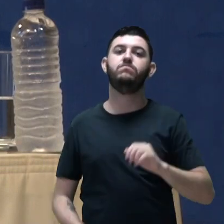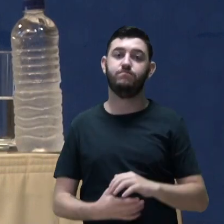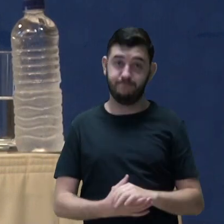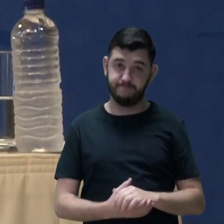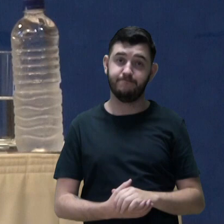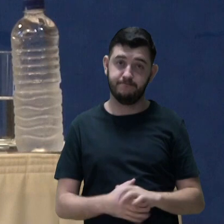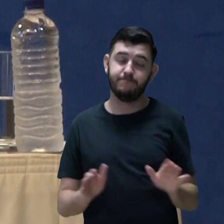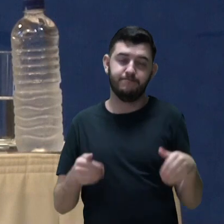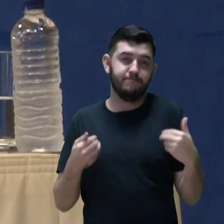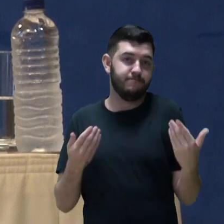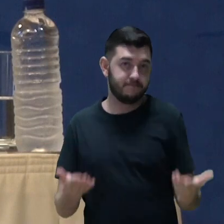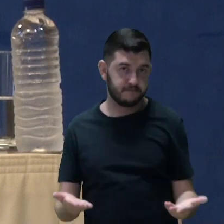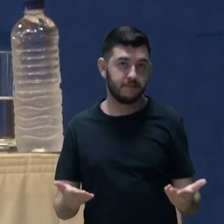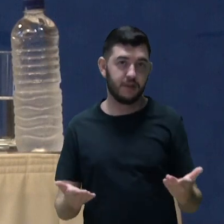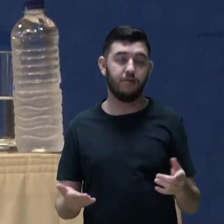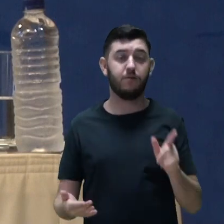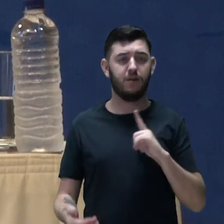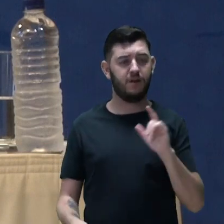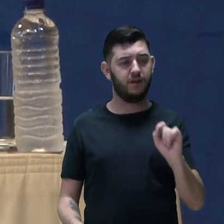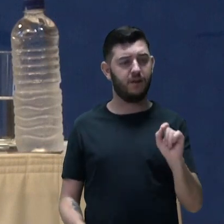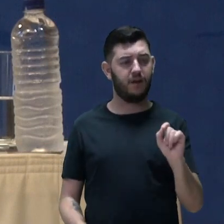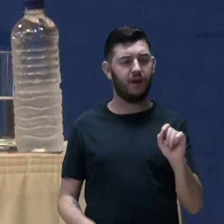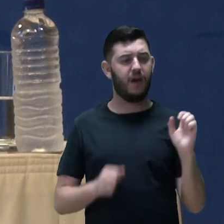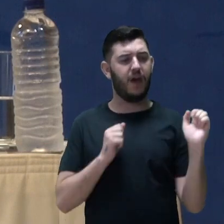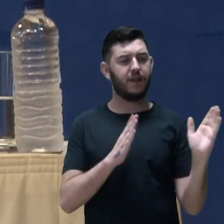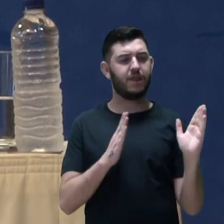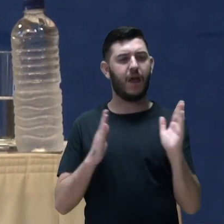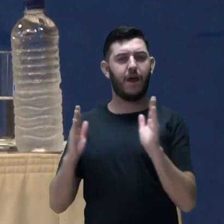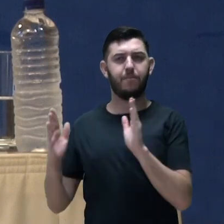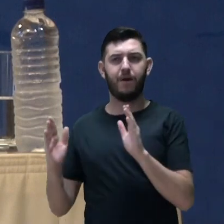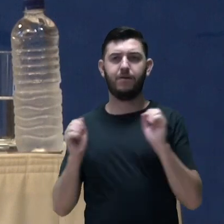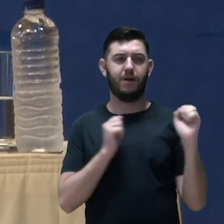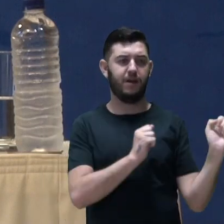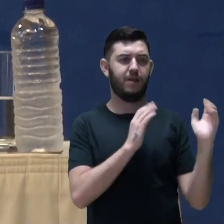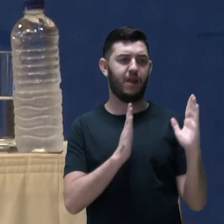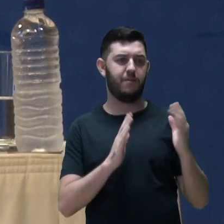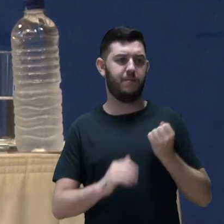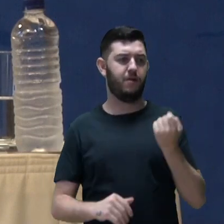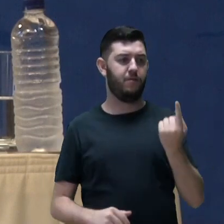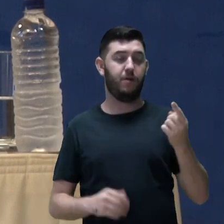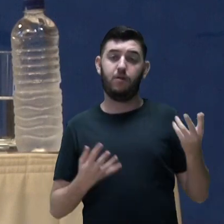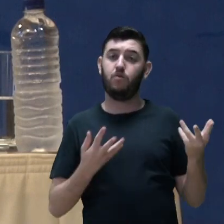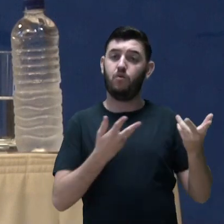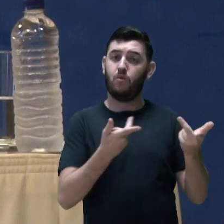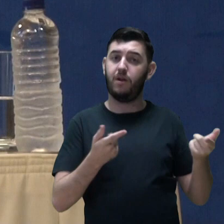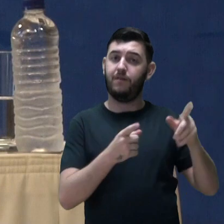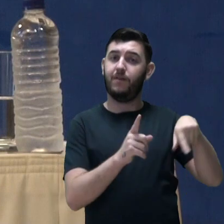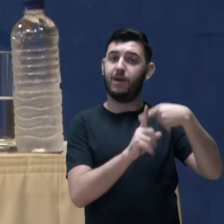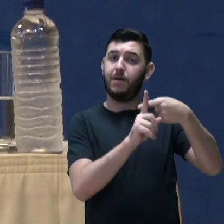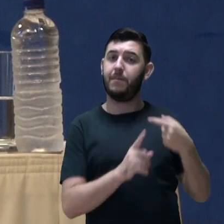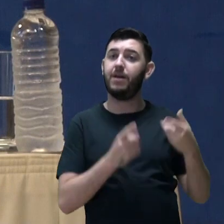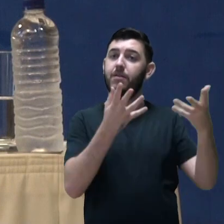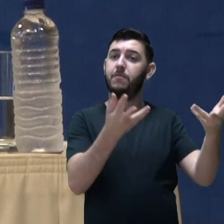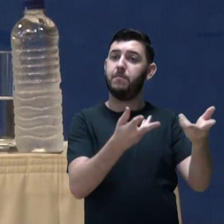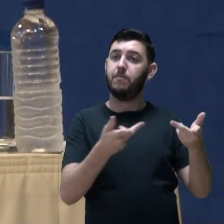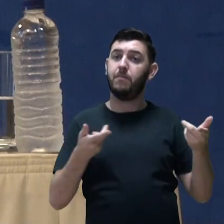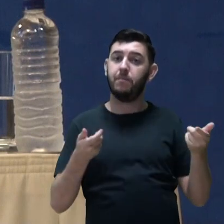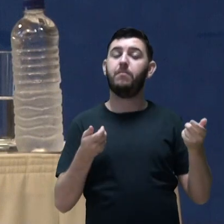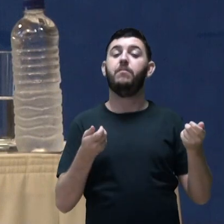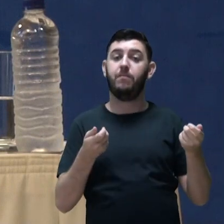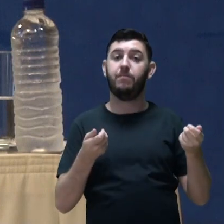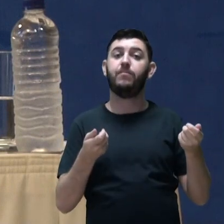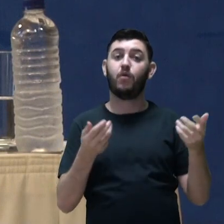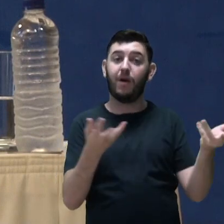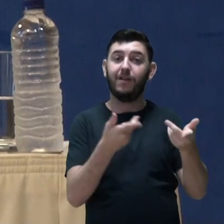Nessa primeira etapa do qualifica mais progredir, haverá, então, a adesão por meio das